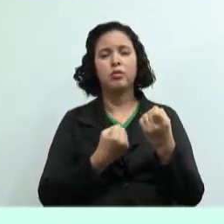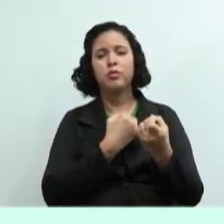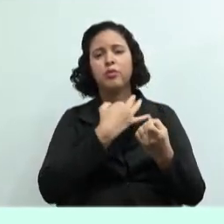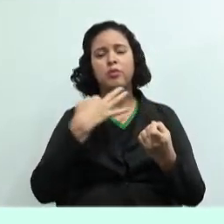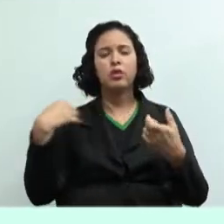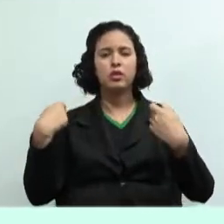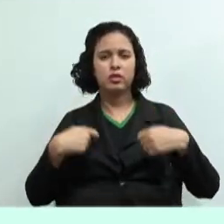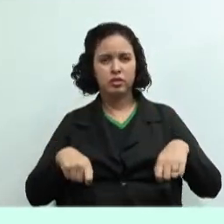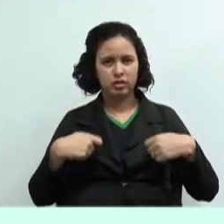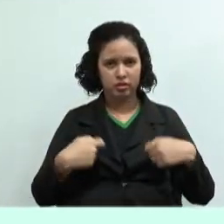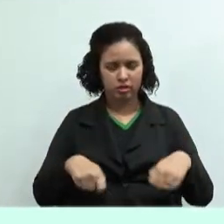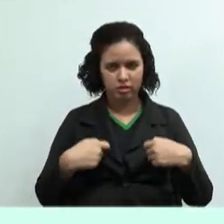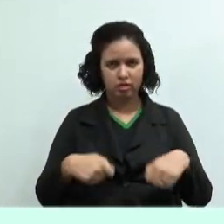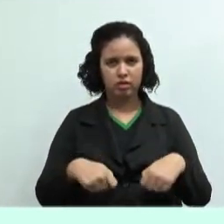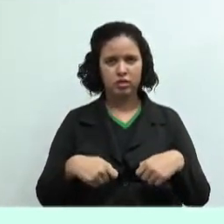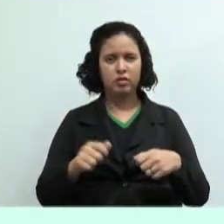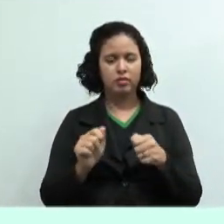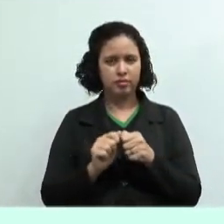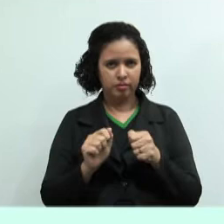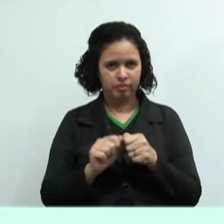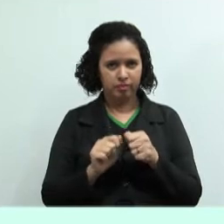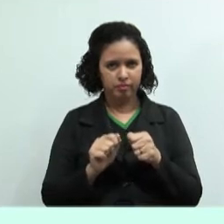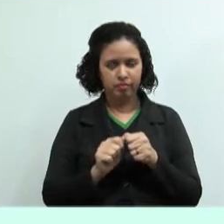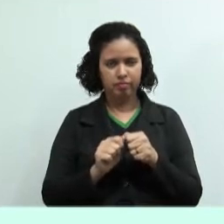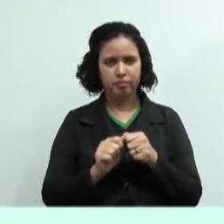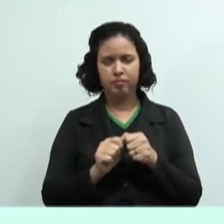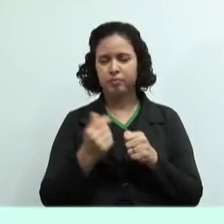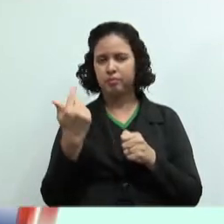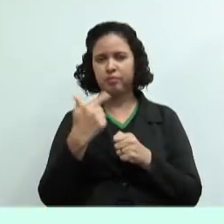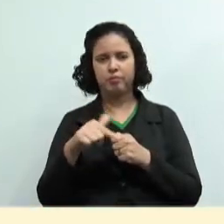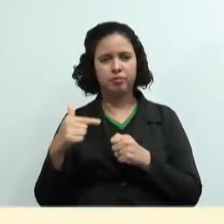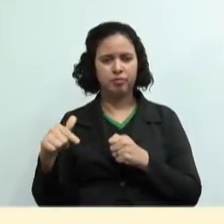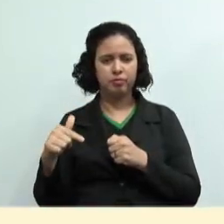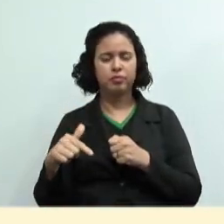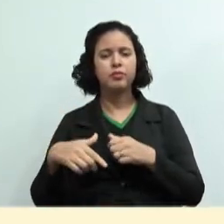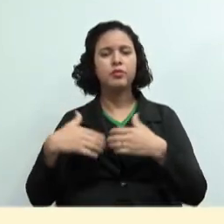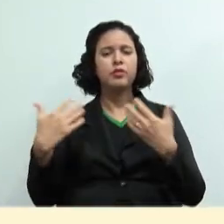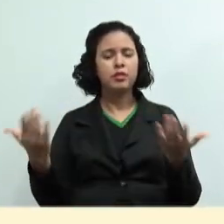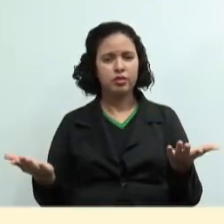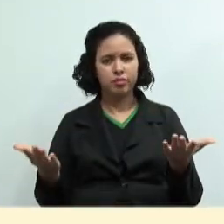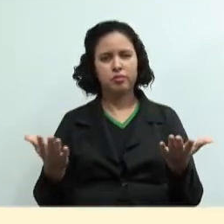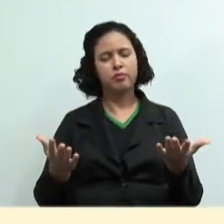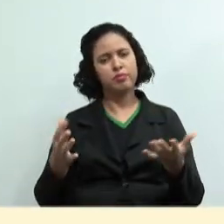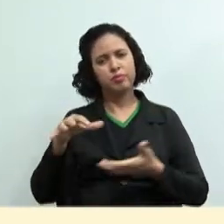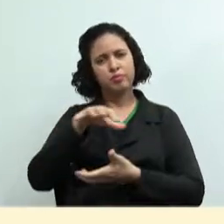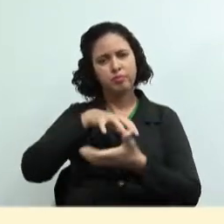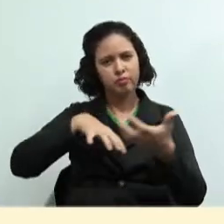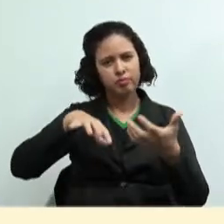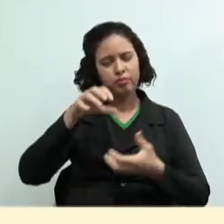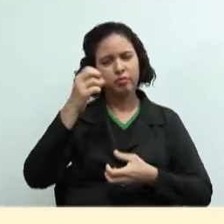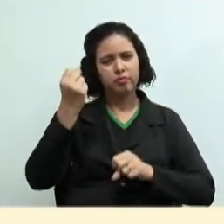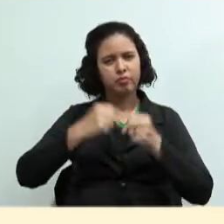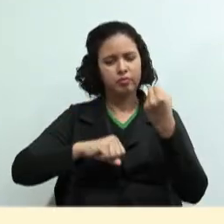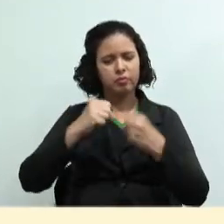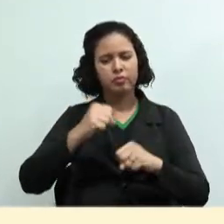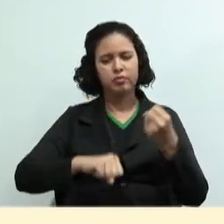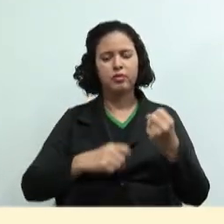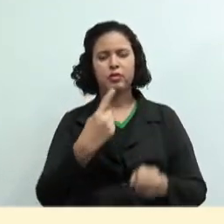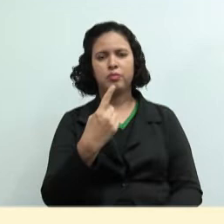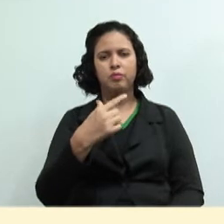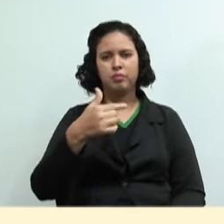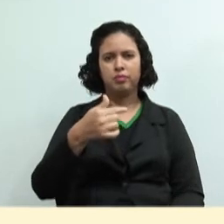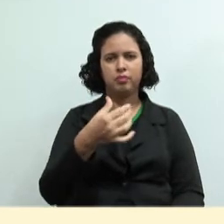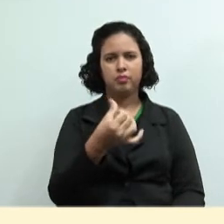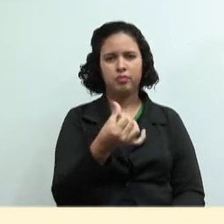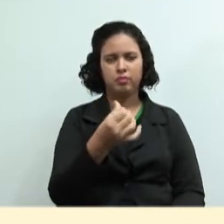necessários para produzir esses objetos de troca. Com a Revolução Industrial, a partir de 1760,